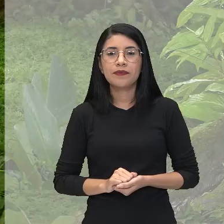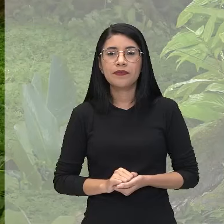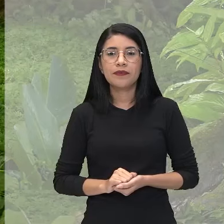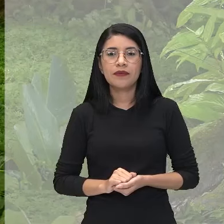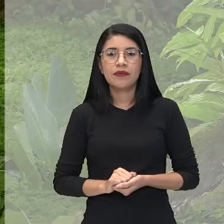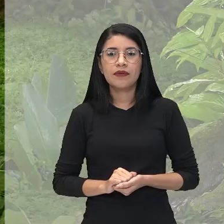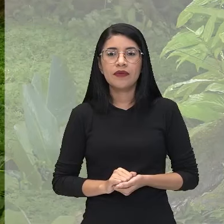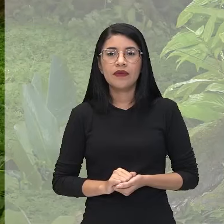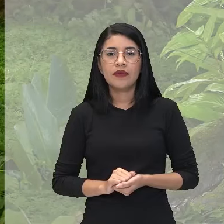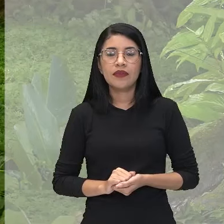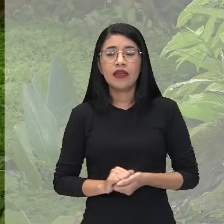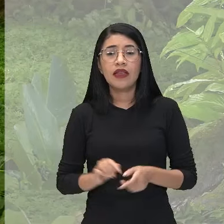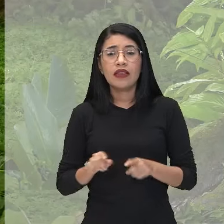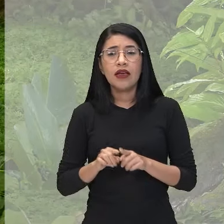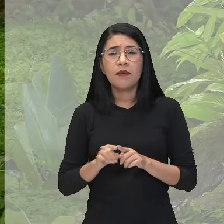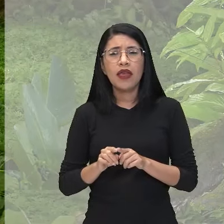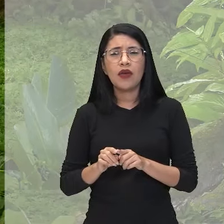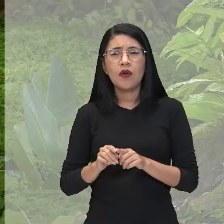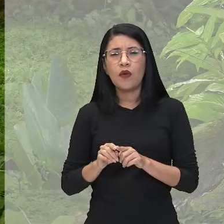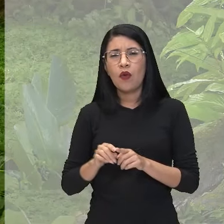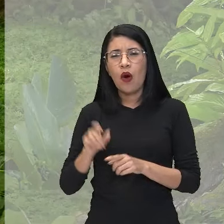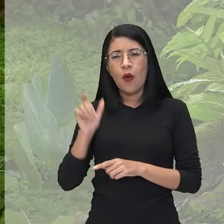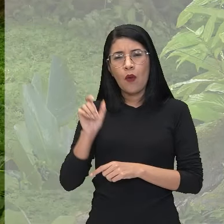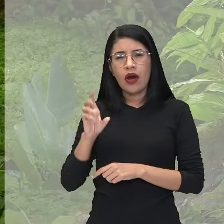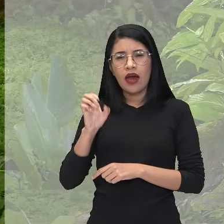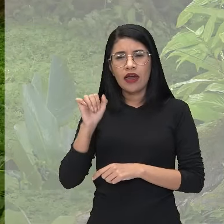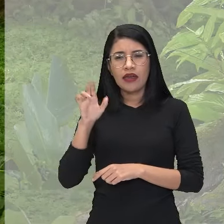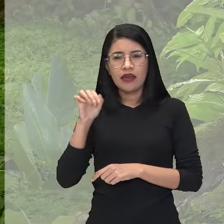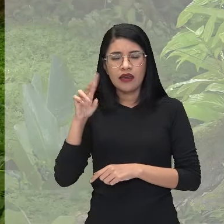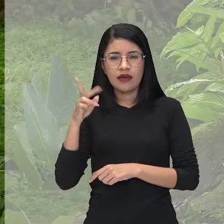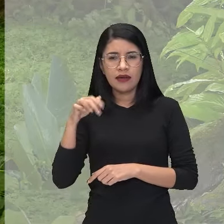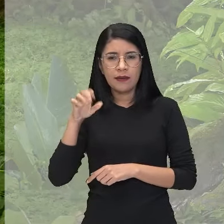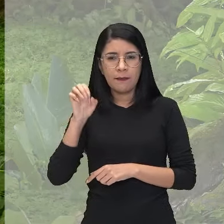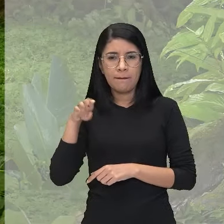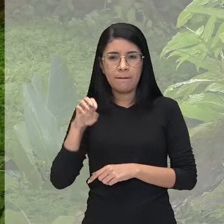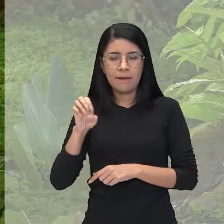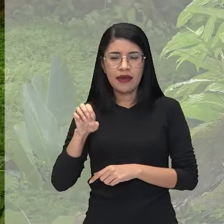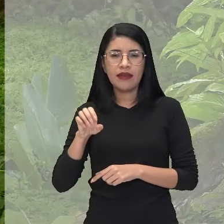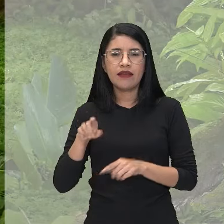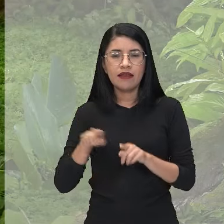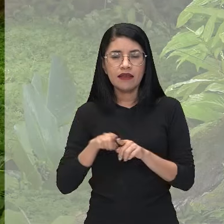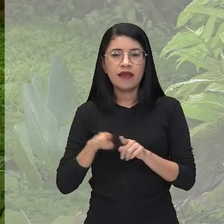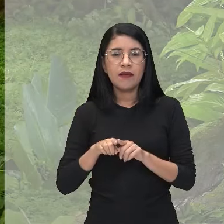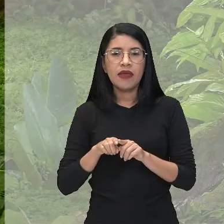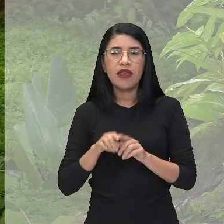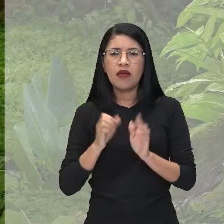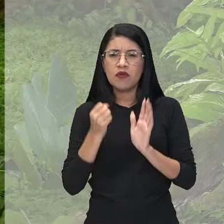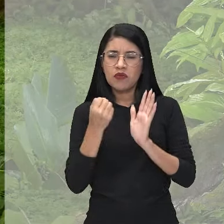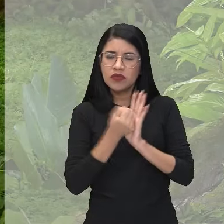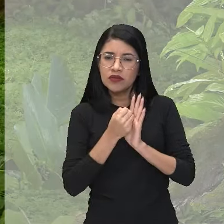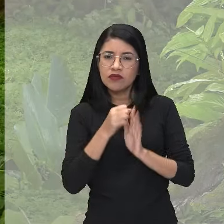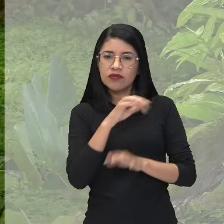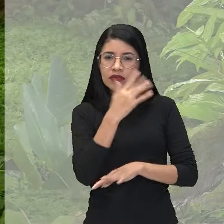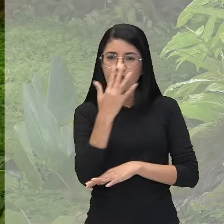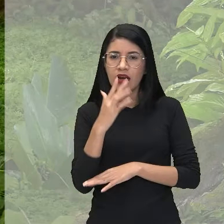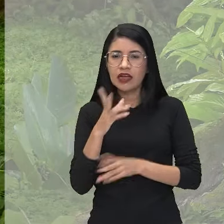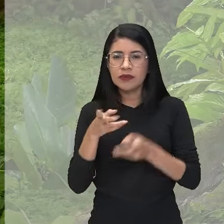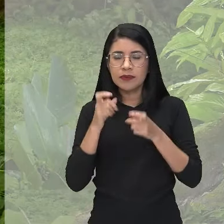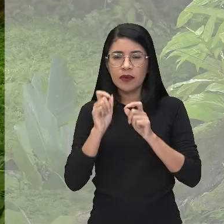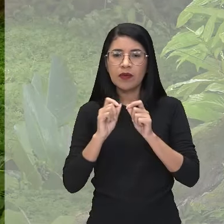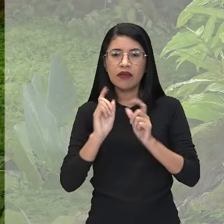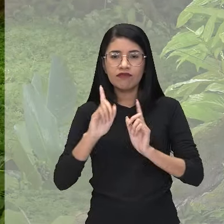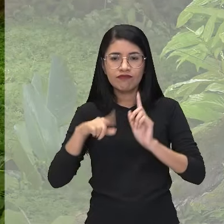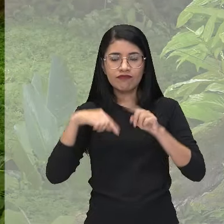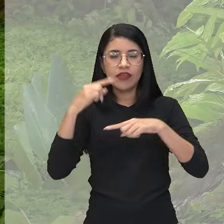ao fracassado canhamé, força simbólica da natureza regional, vemos-lo como o triunfo dos